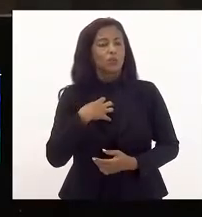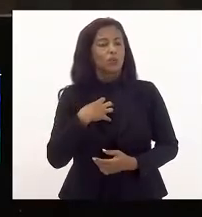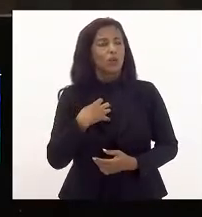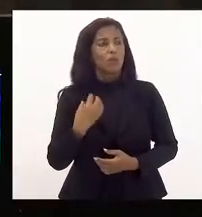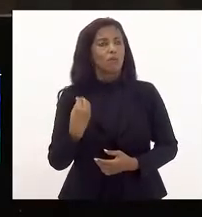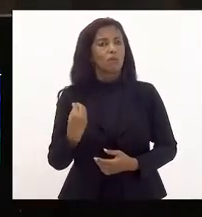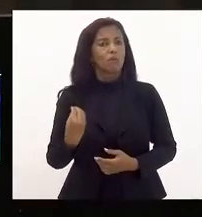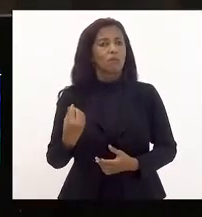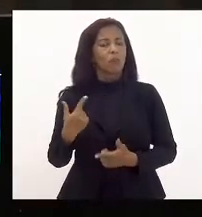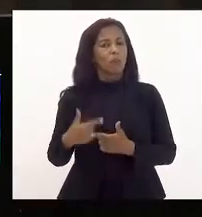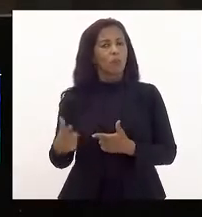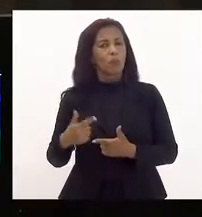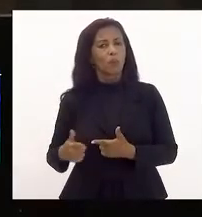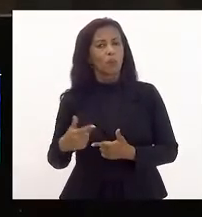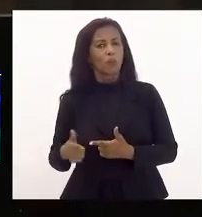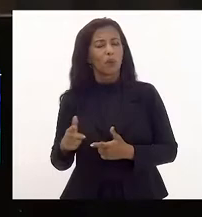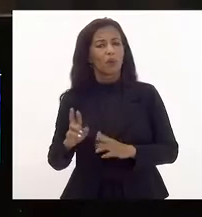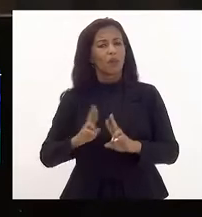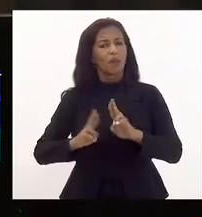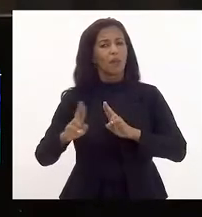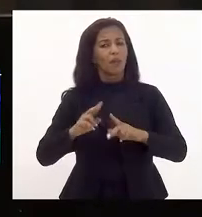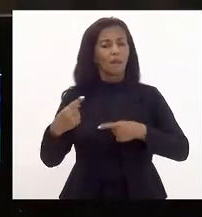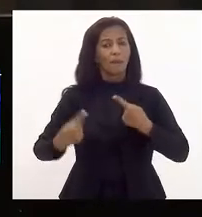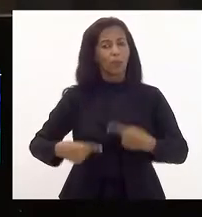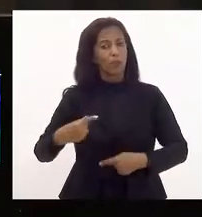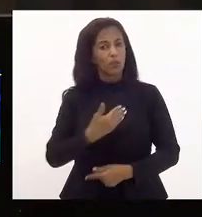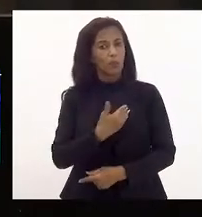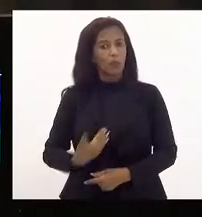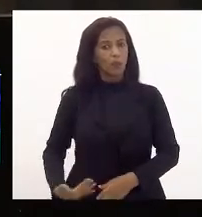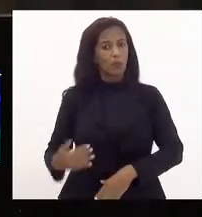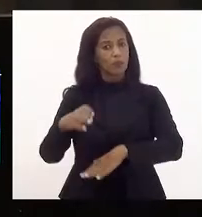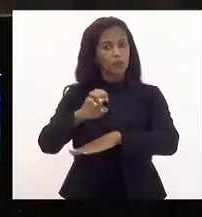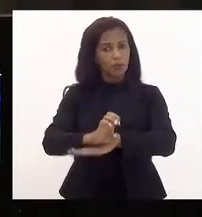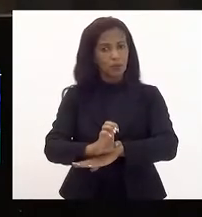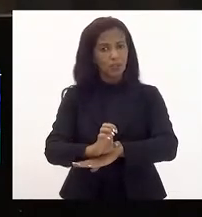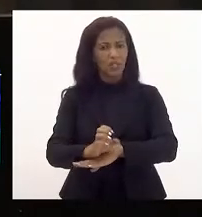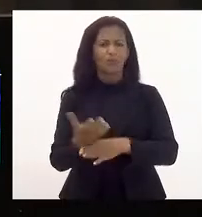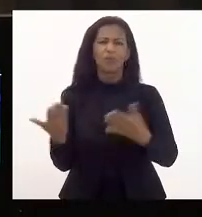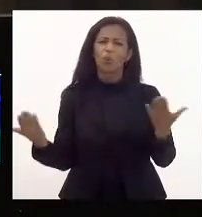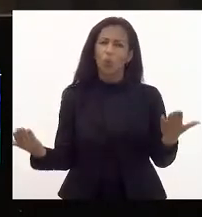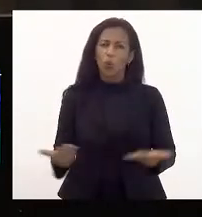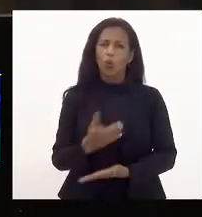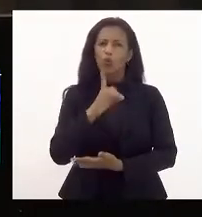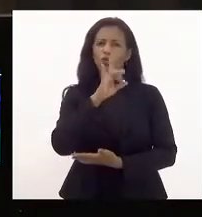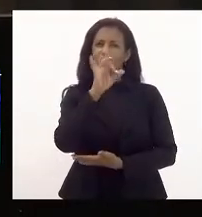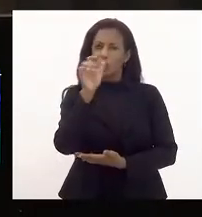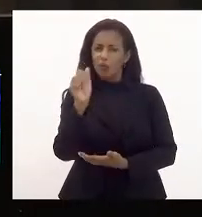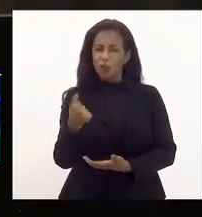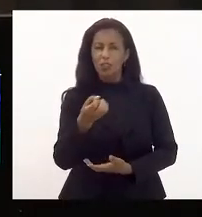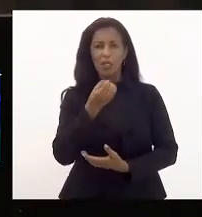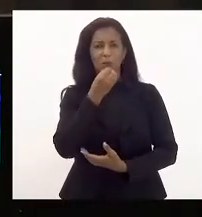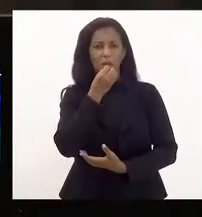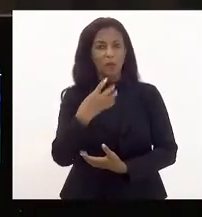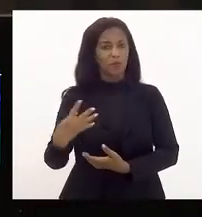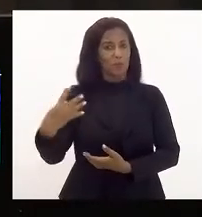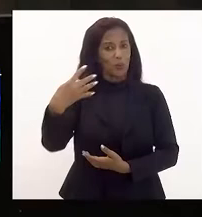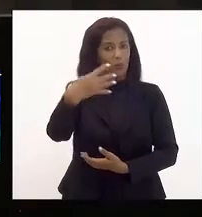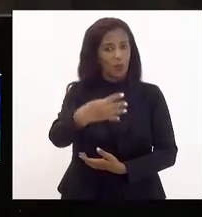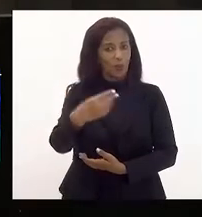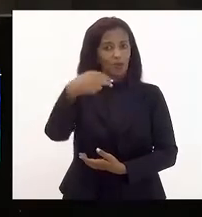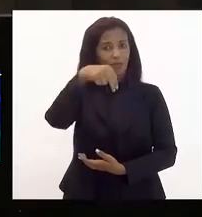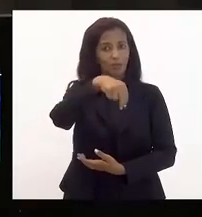em relação à política pública no Estado. Então, foi um dia muito simbólico. Dia 4 de